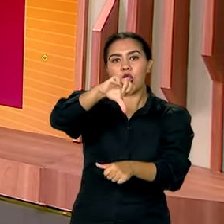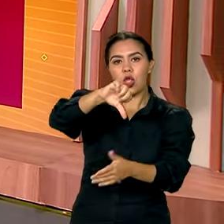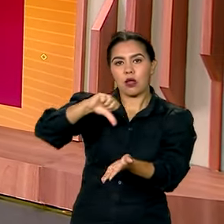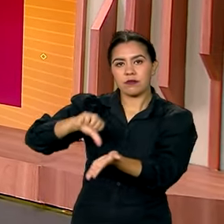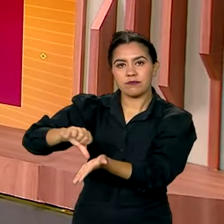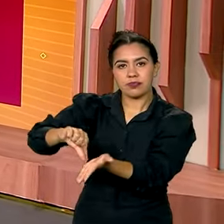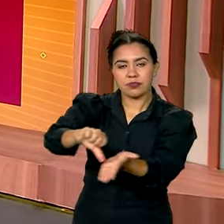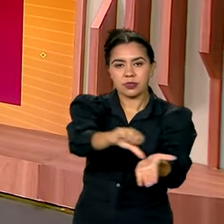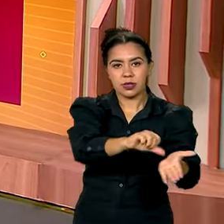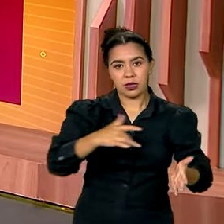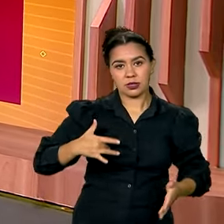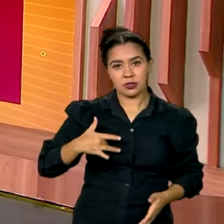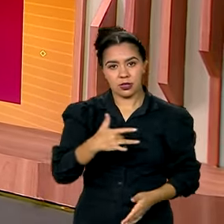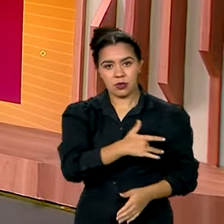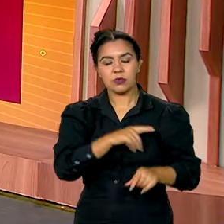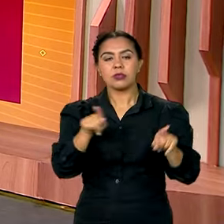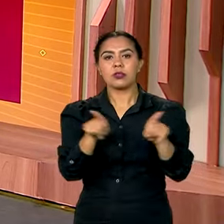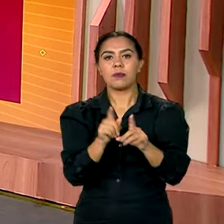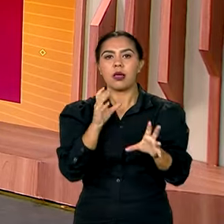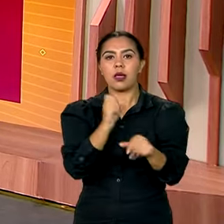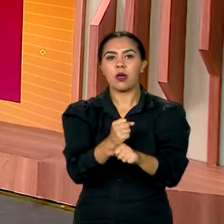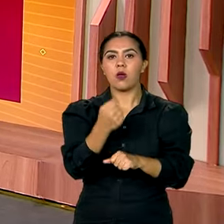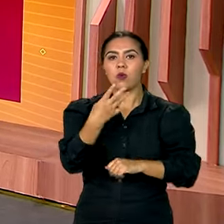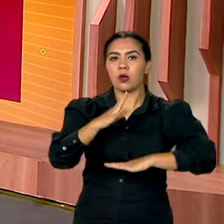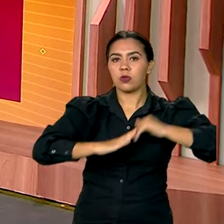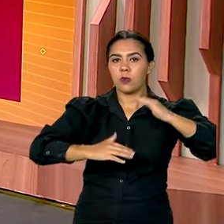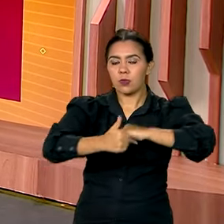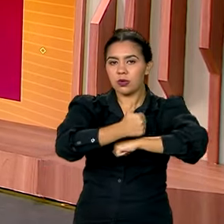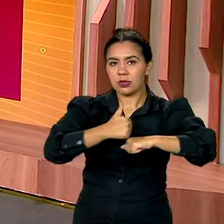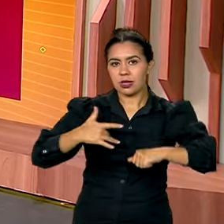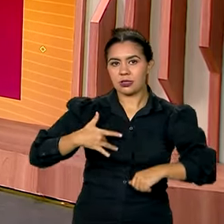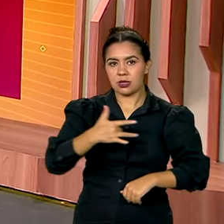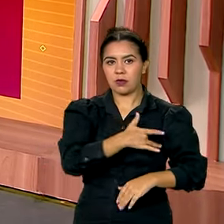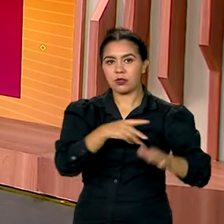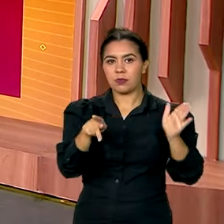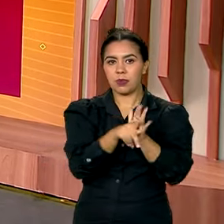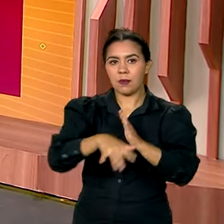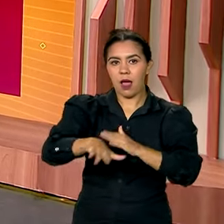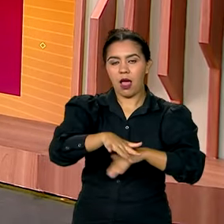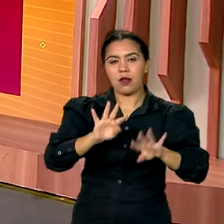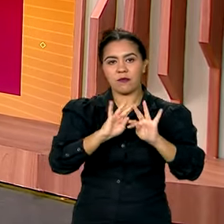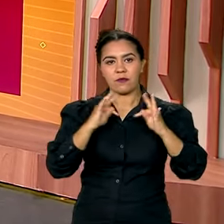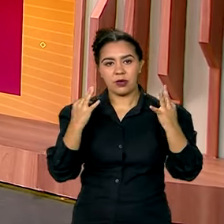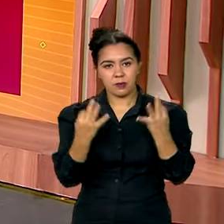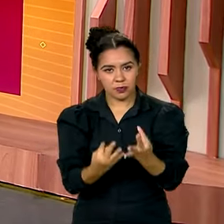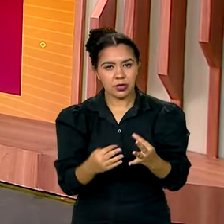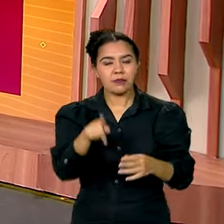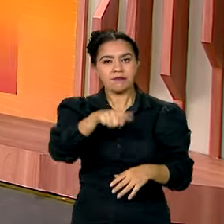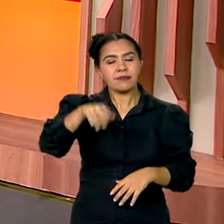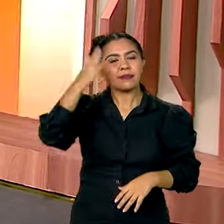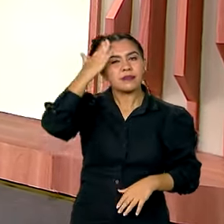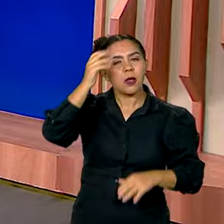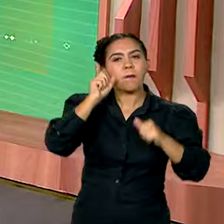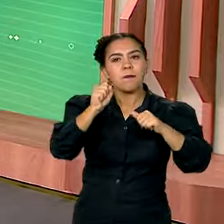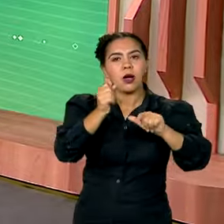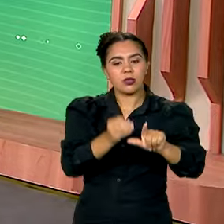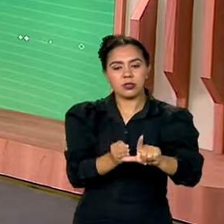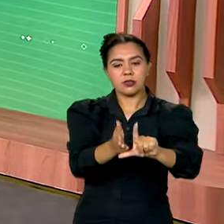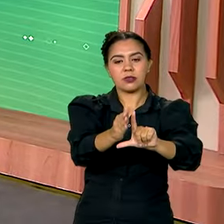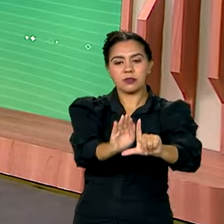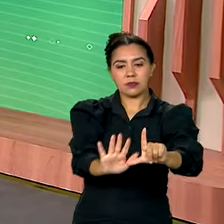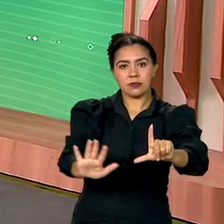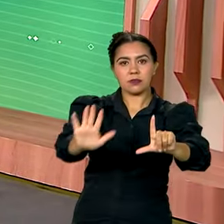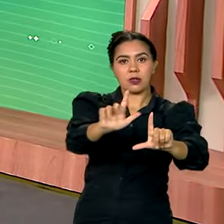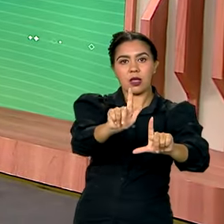e quatro equipes de saúde da família, entre outros investimentos. Você sabe que basta acessar gov